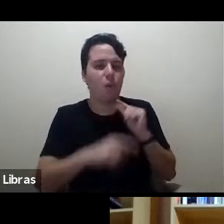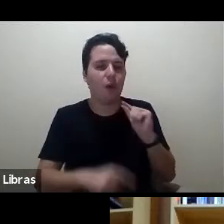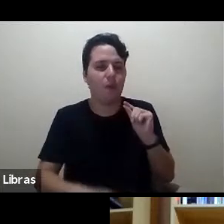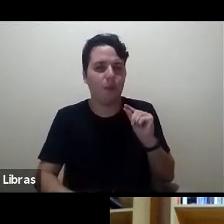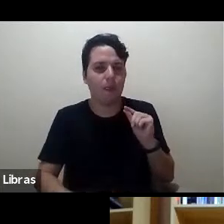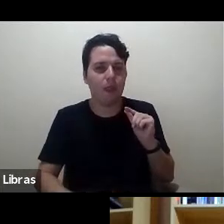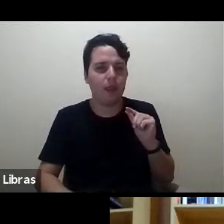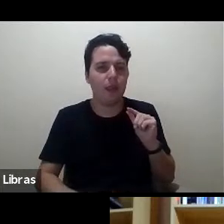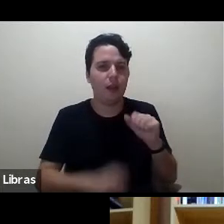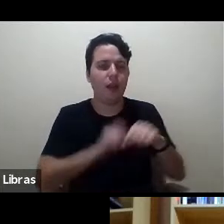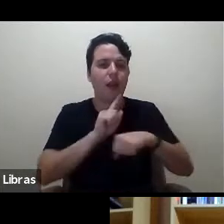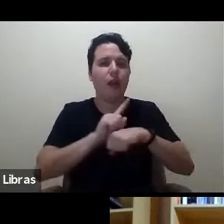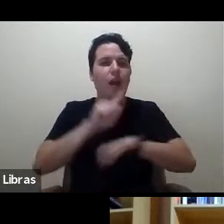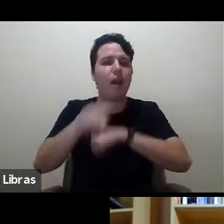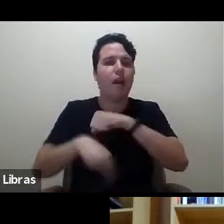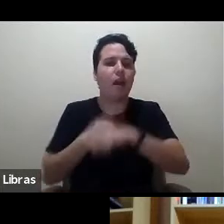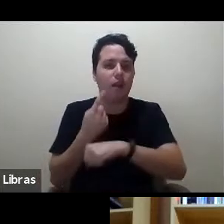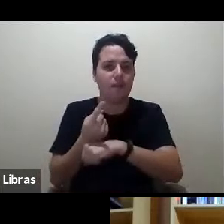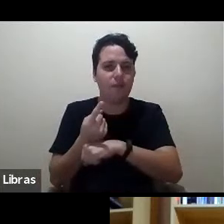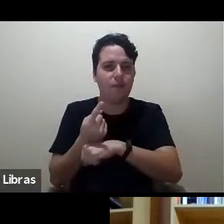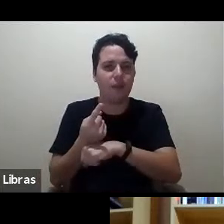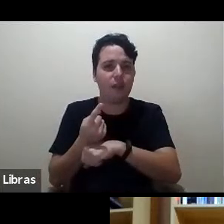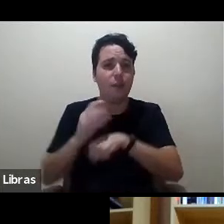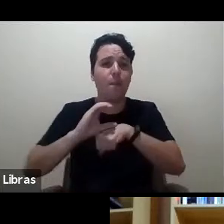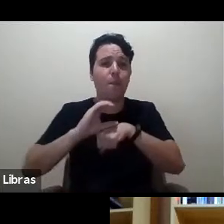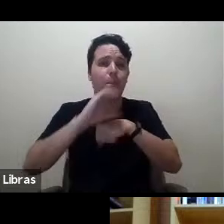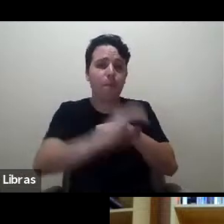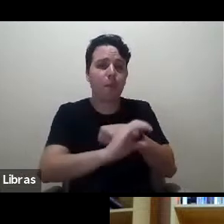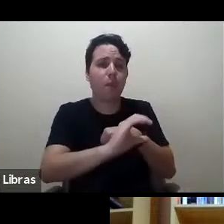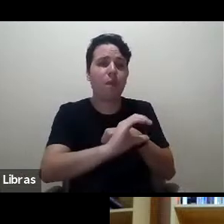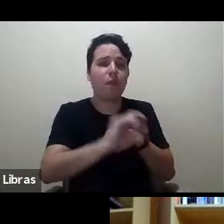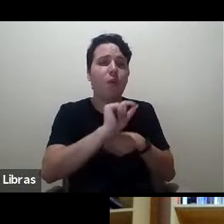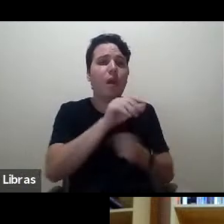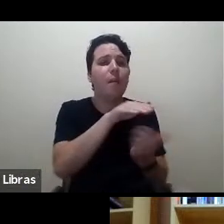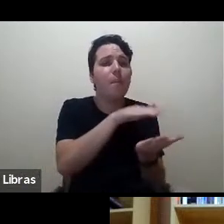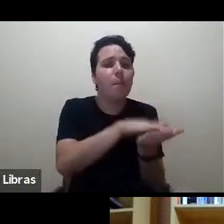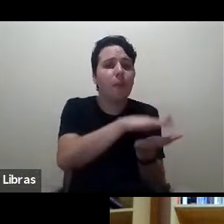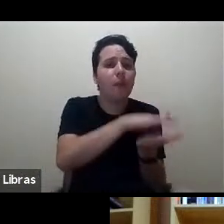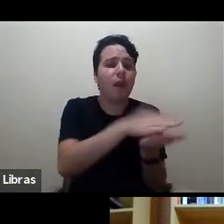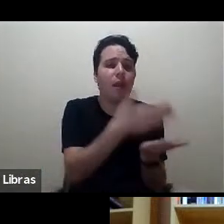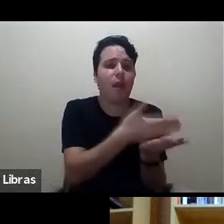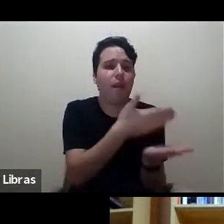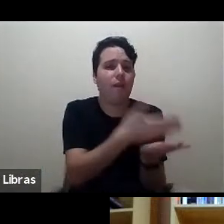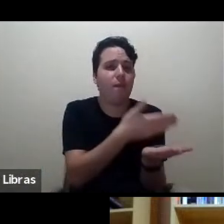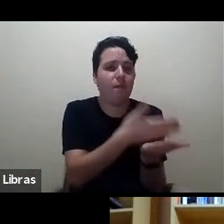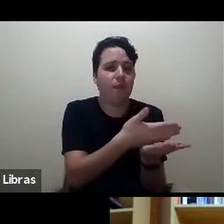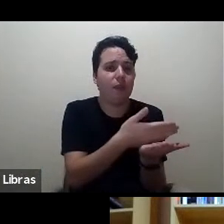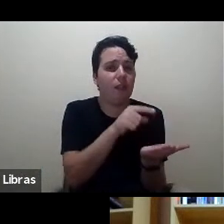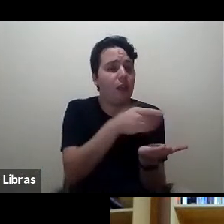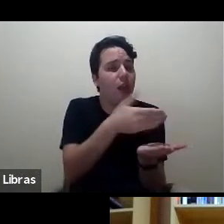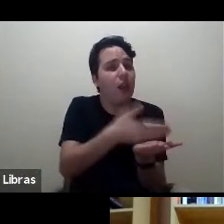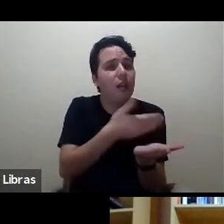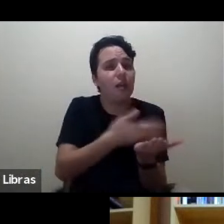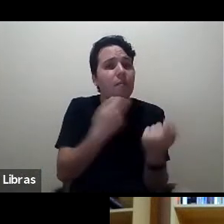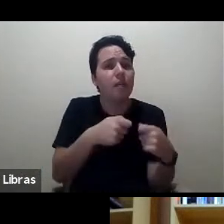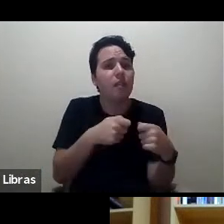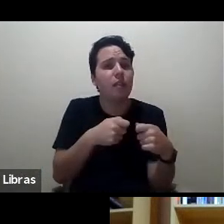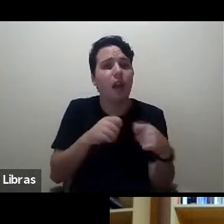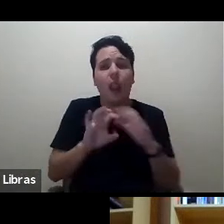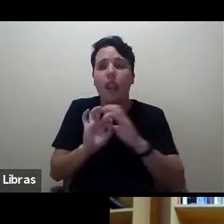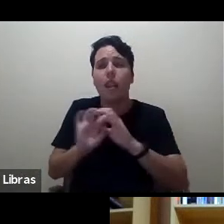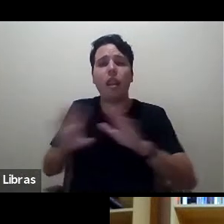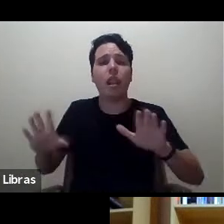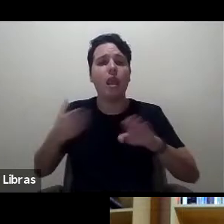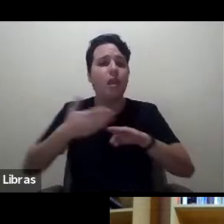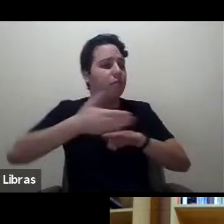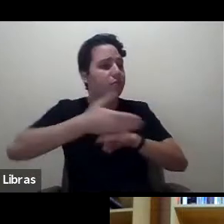CAPES financia a publicação de livros e esses livros deveriam ser em acesso aberto e esses